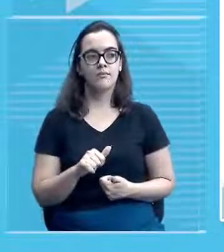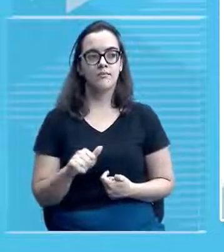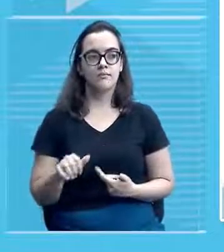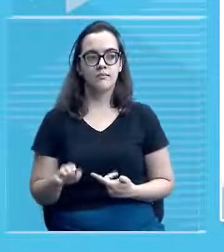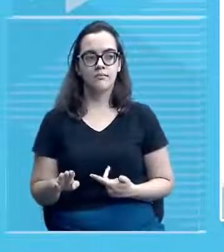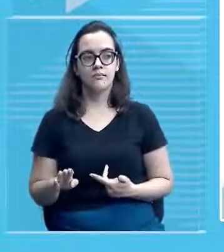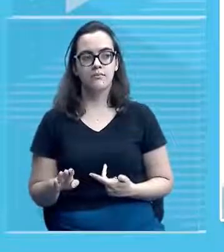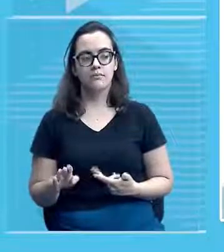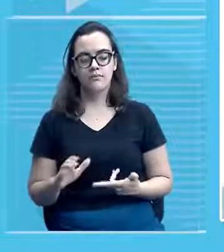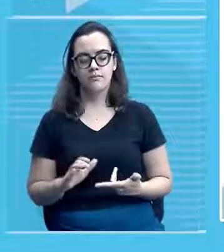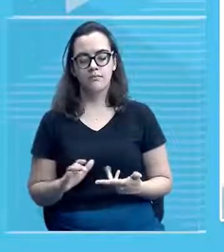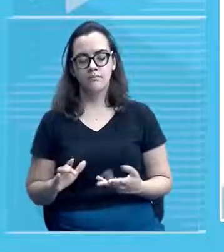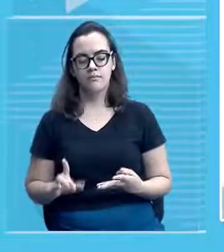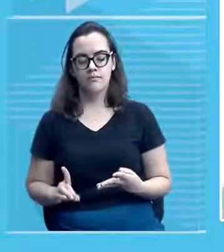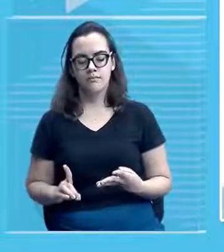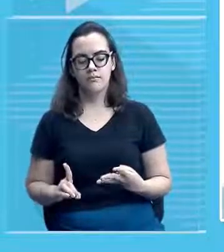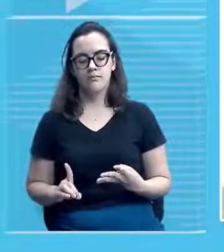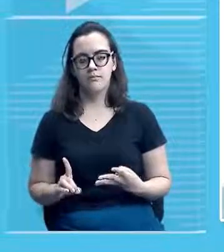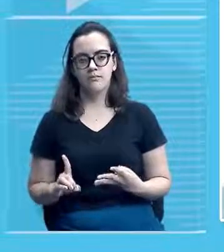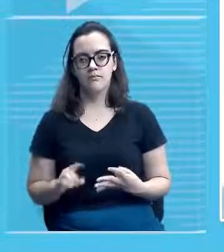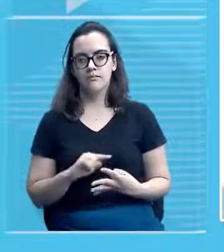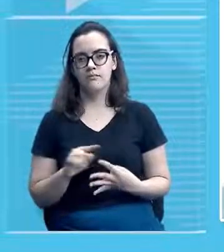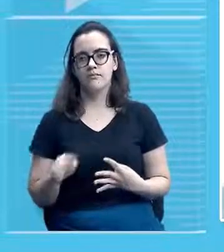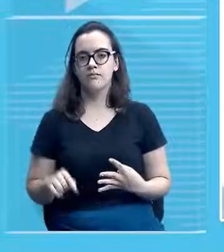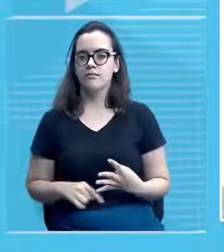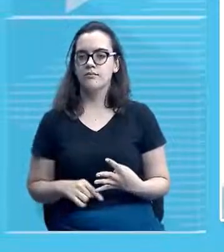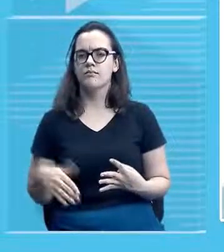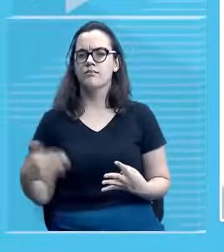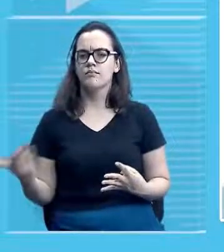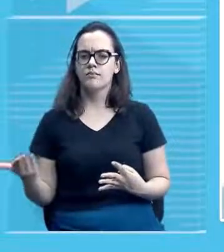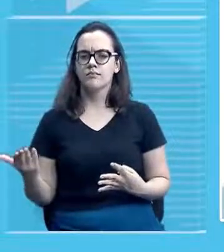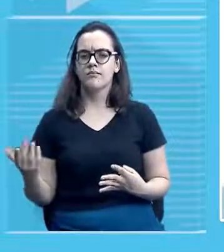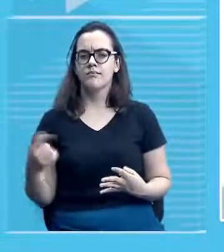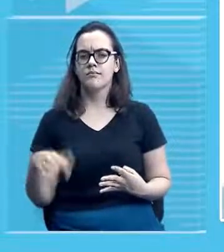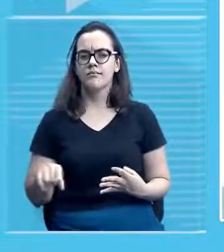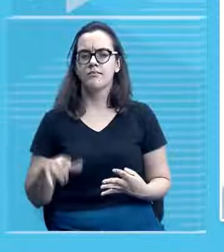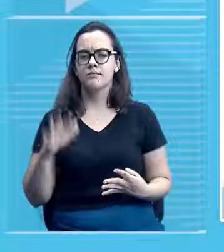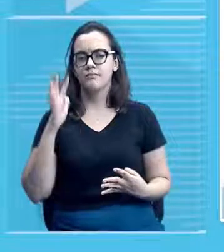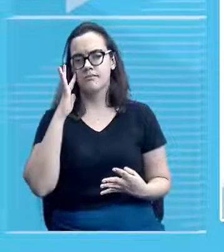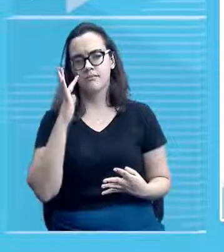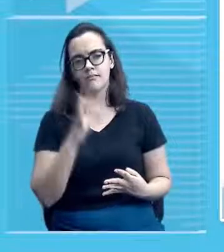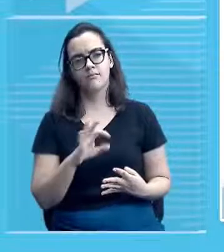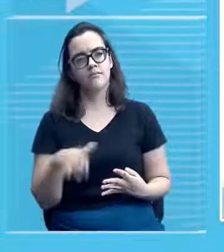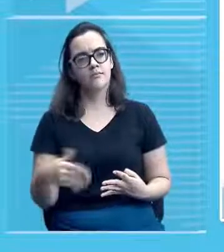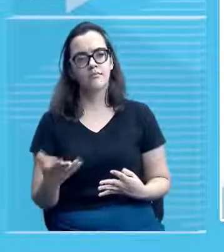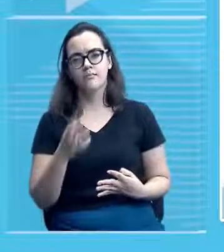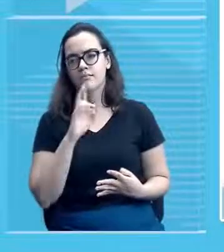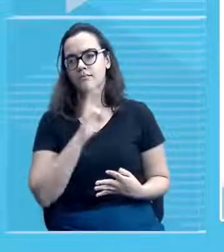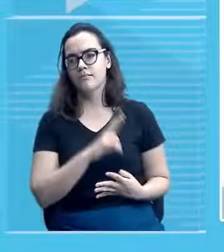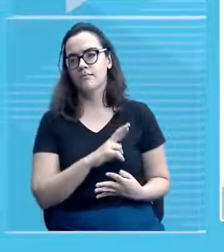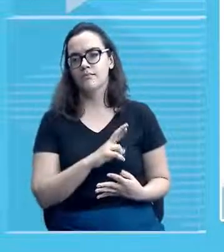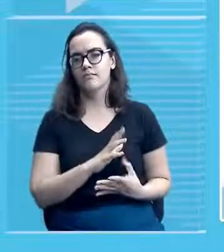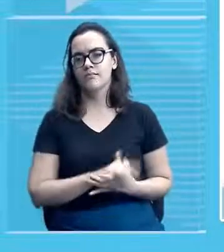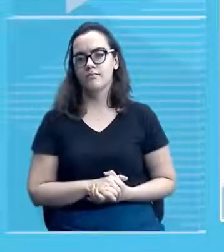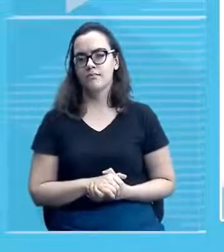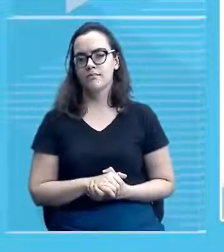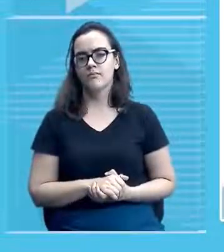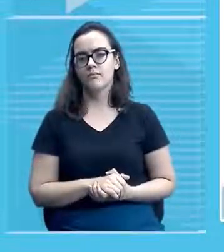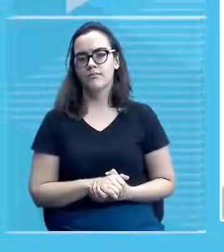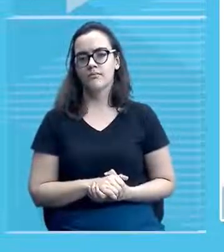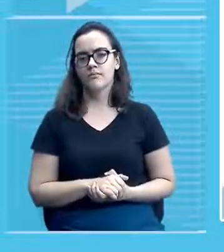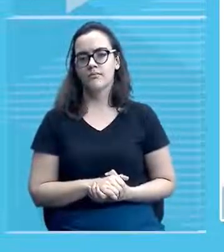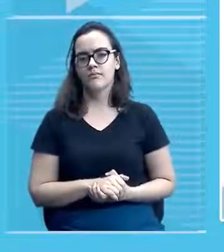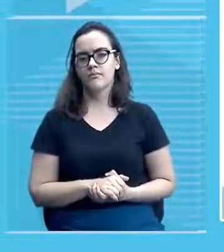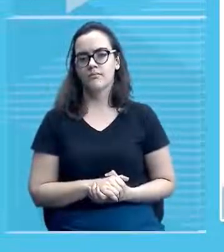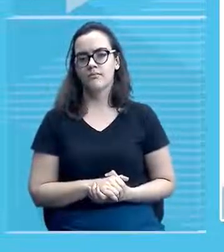os itens 1, 3, 5 e 4 ou melhor 1, 3, 5 e 6 desculpa é a letra B onde nós temos aí os itens